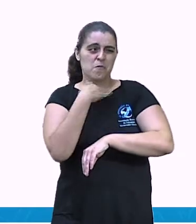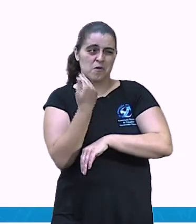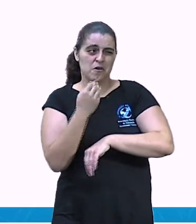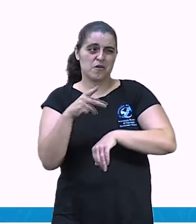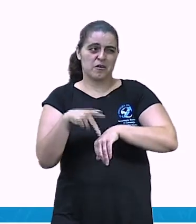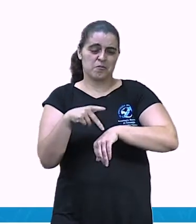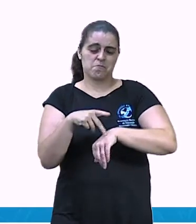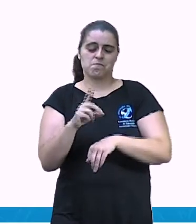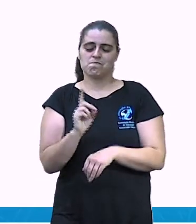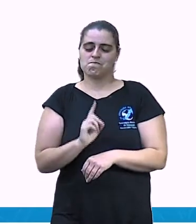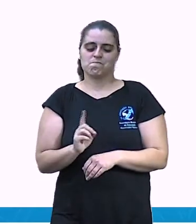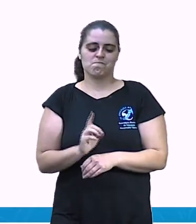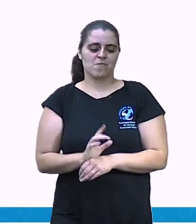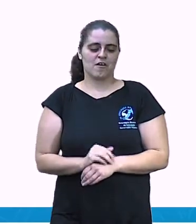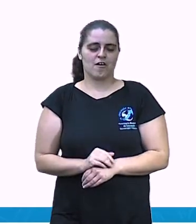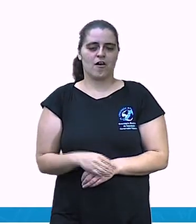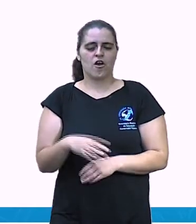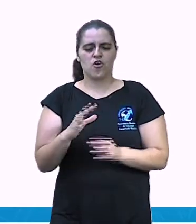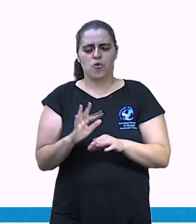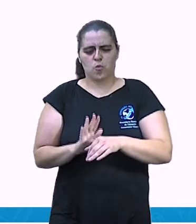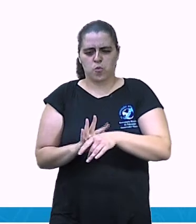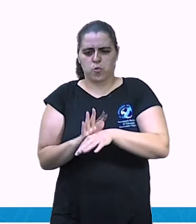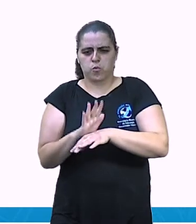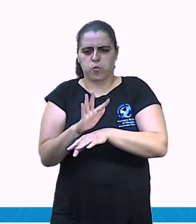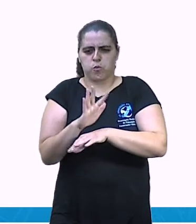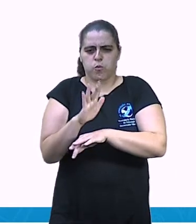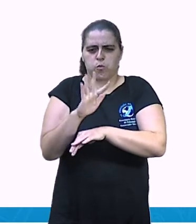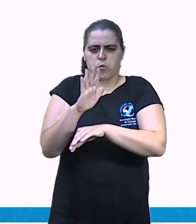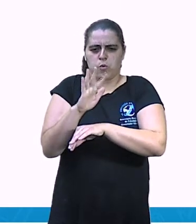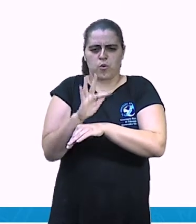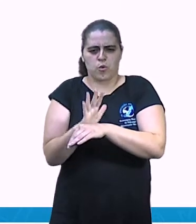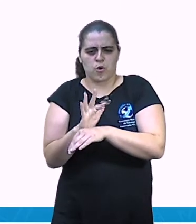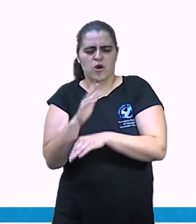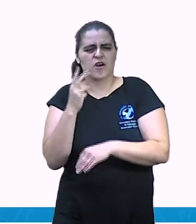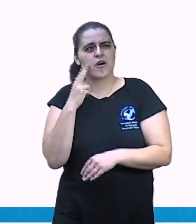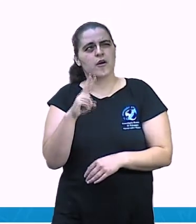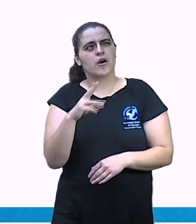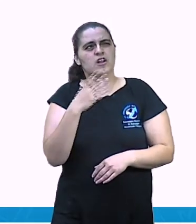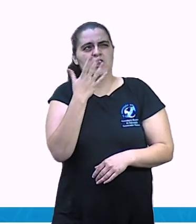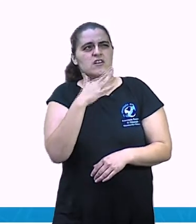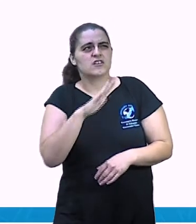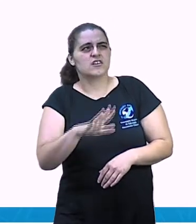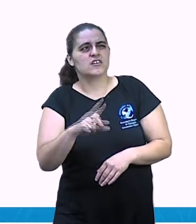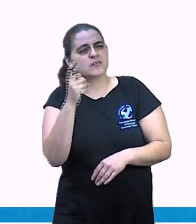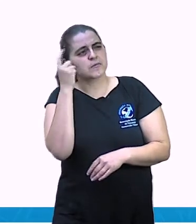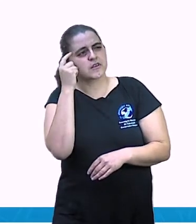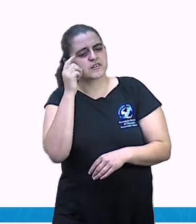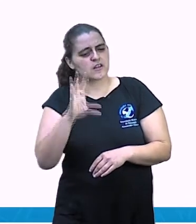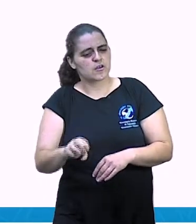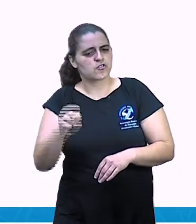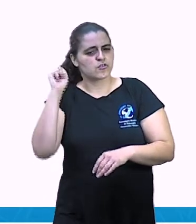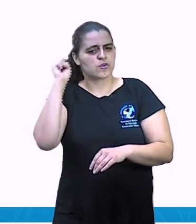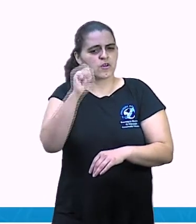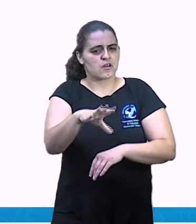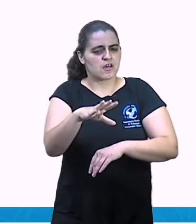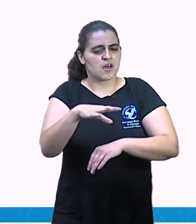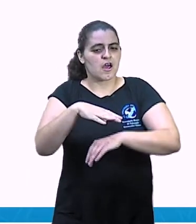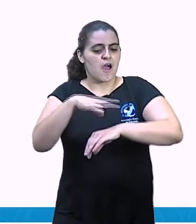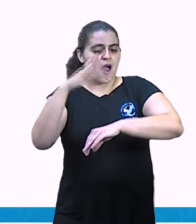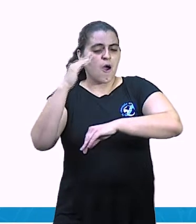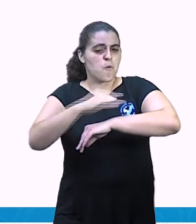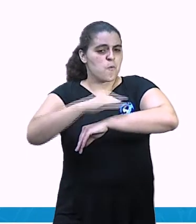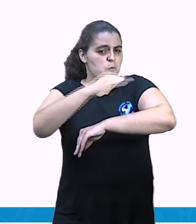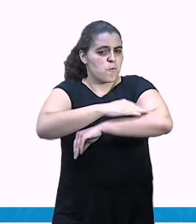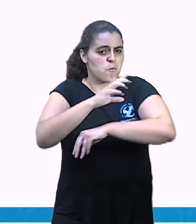fogo? Ah, quando os meninos falaram, vou jogar no fogo. O que é ele disse? No fogo eu me sinto em